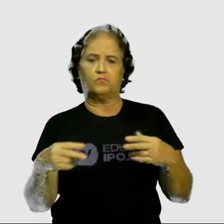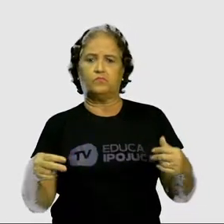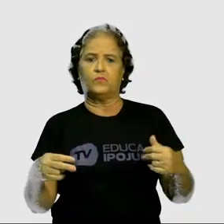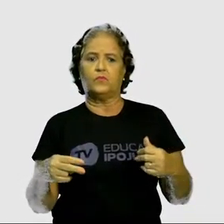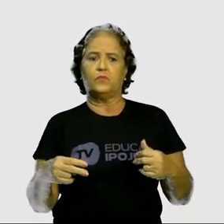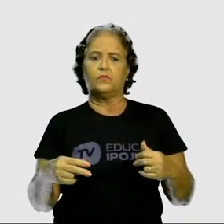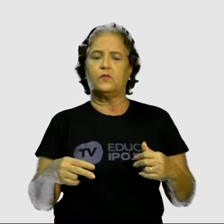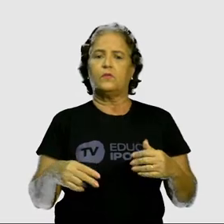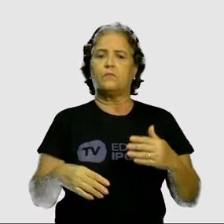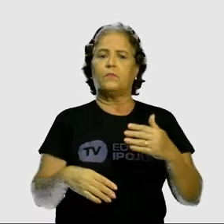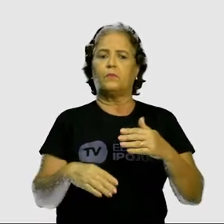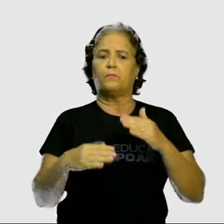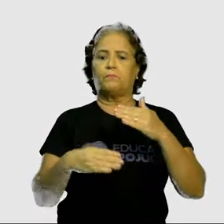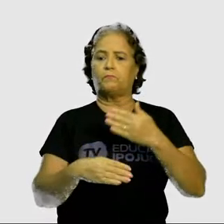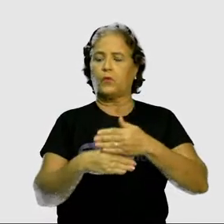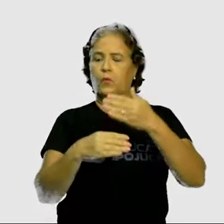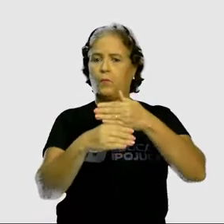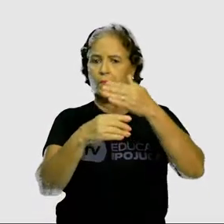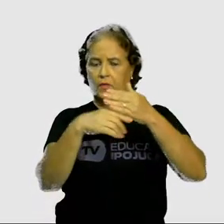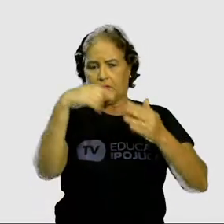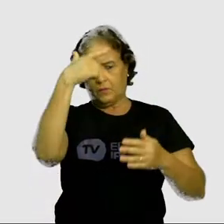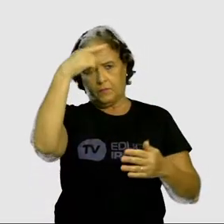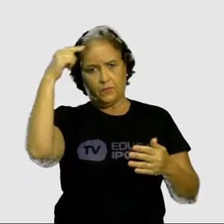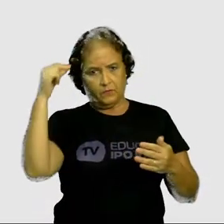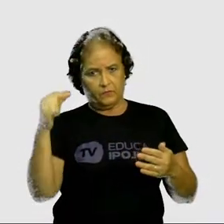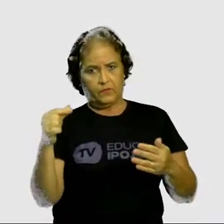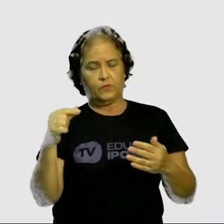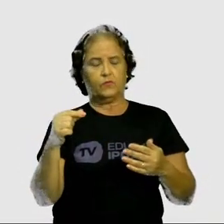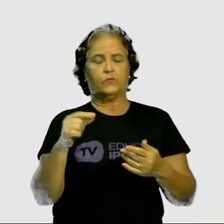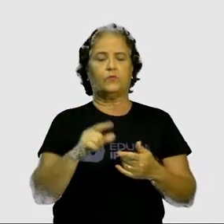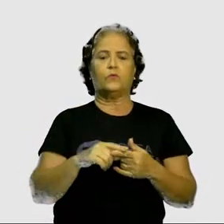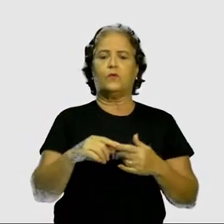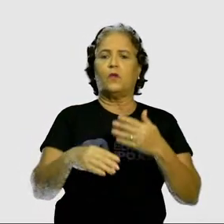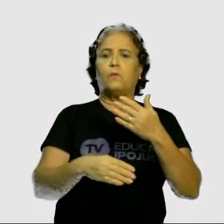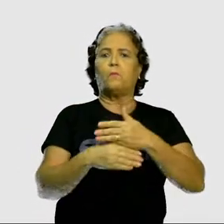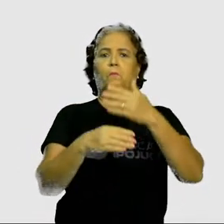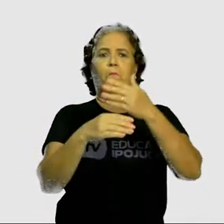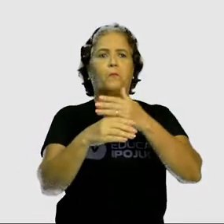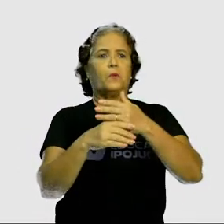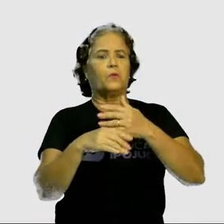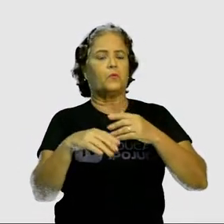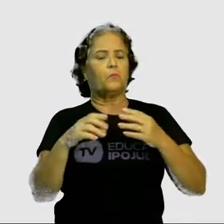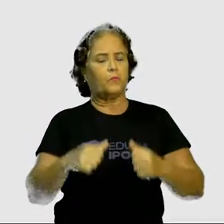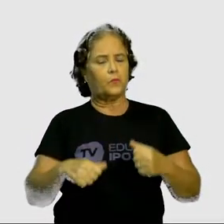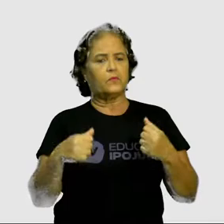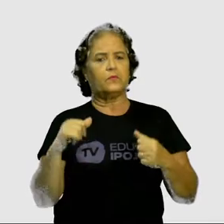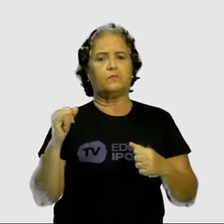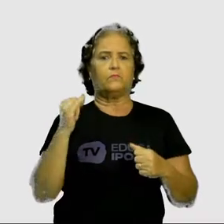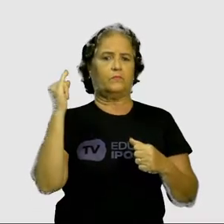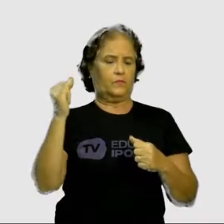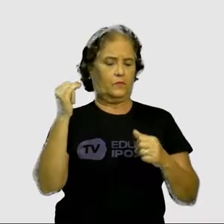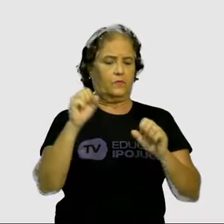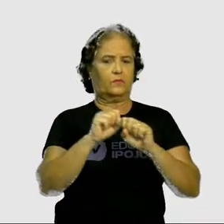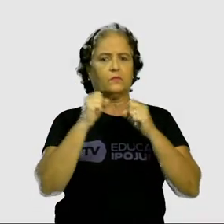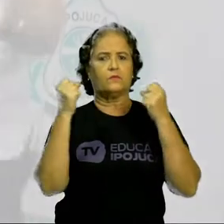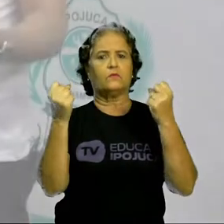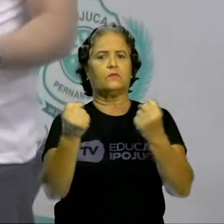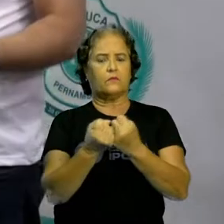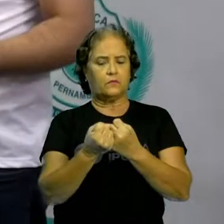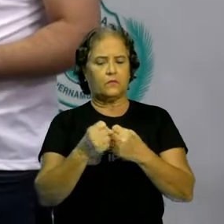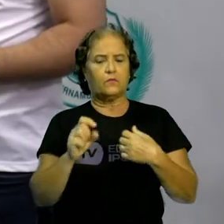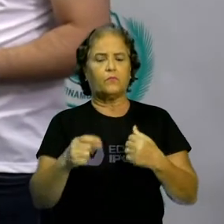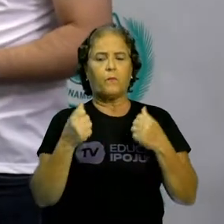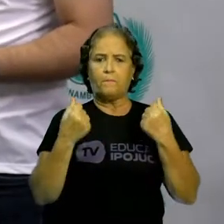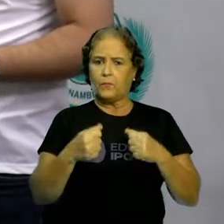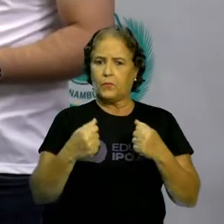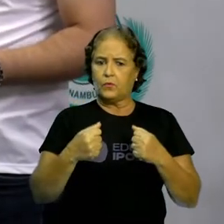prédios de construções que fossem considerados importantes para a sociedade, não é? Então, assim, nós poderíamos escolher outros